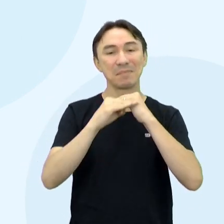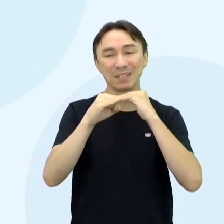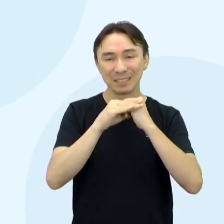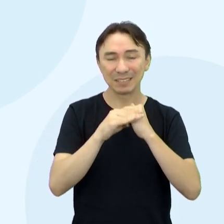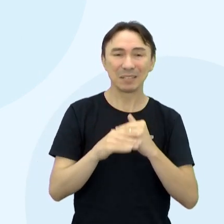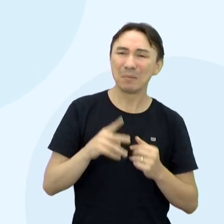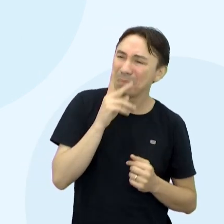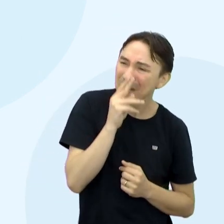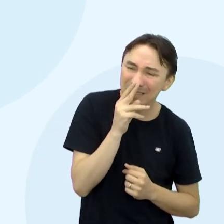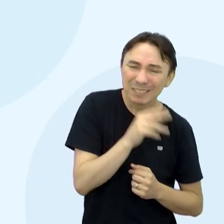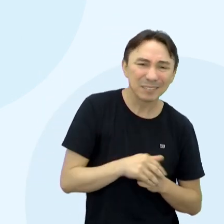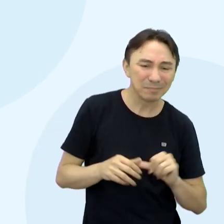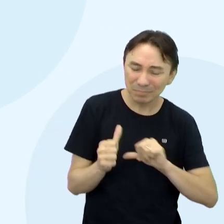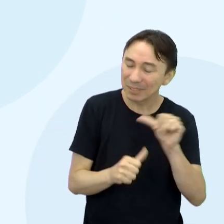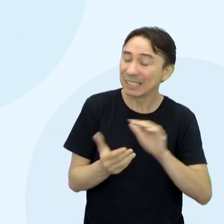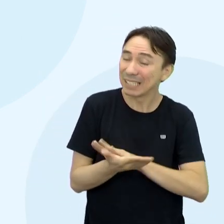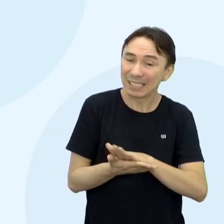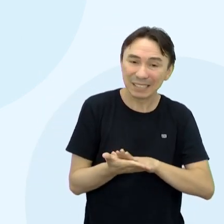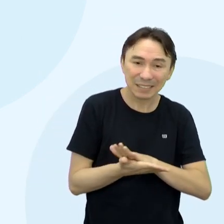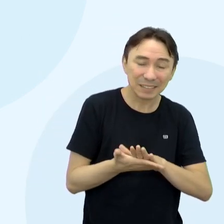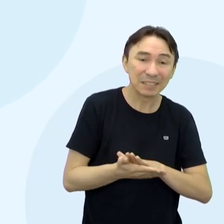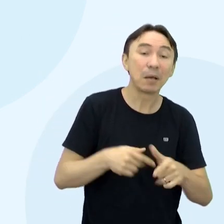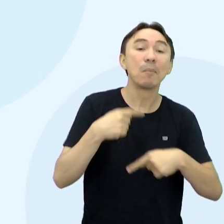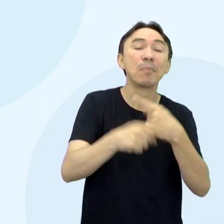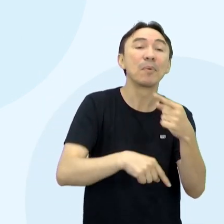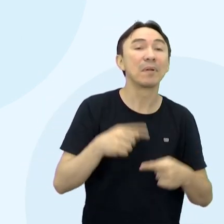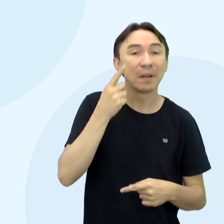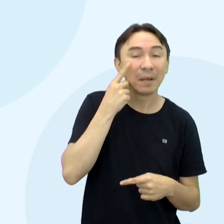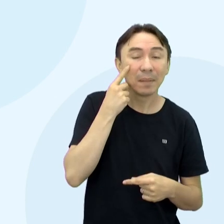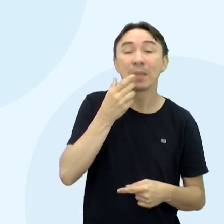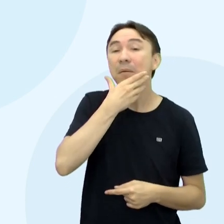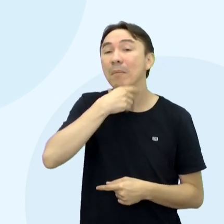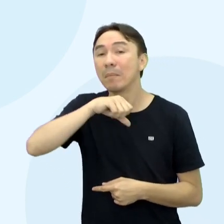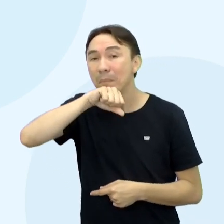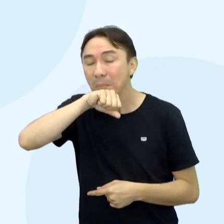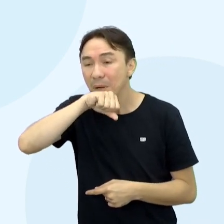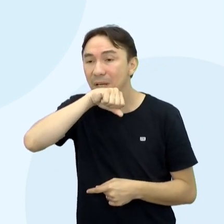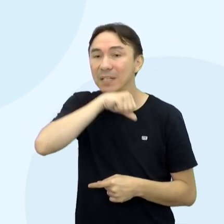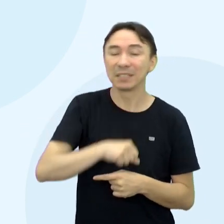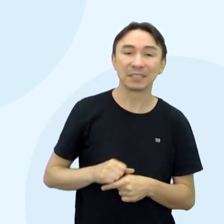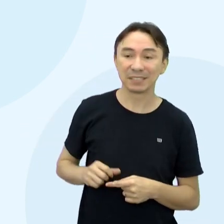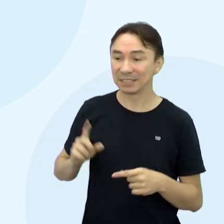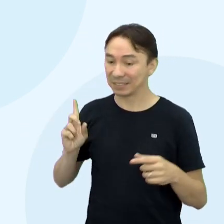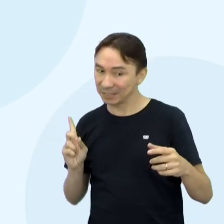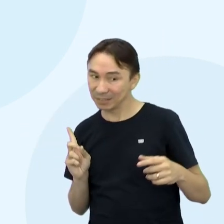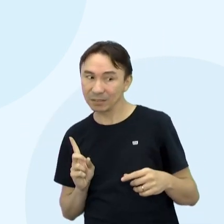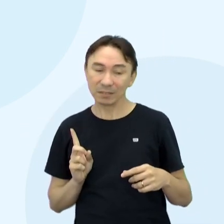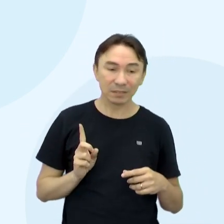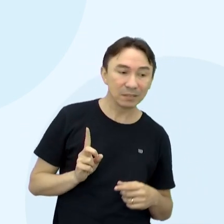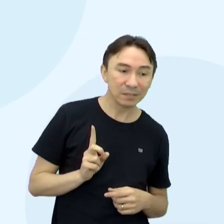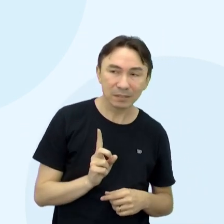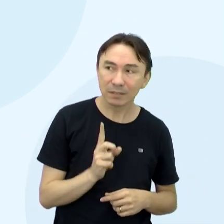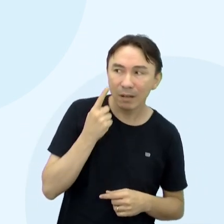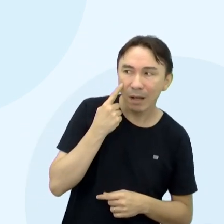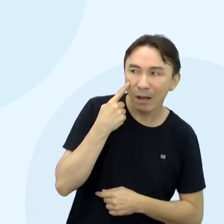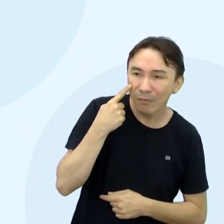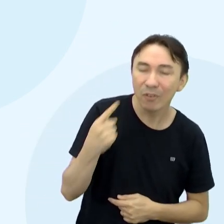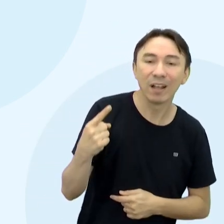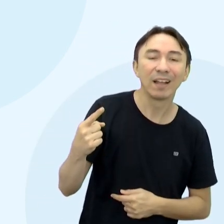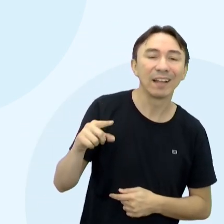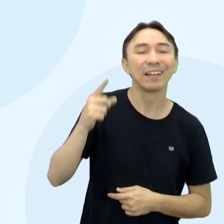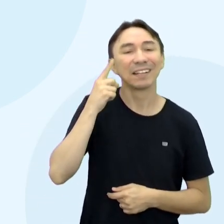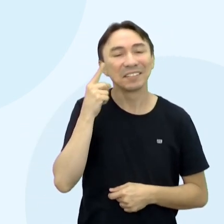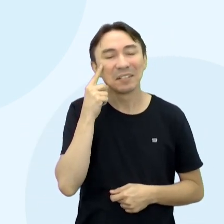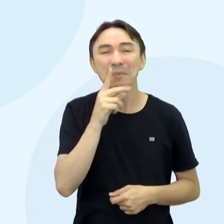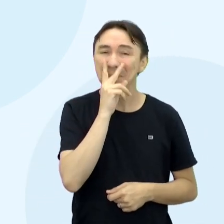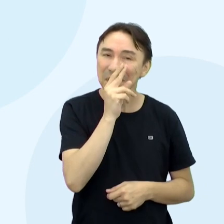repente Pela tela da TV Vi a sombra do meu pai chegando na sala Confiante, mas comedido Parecia que estava esperando o apito